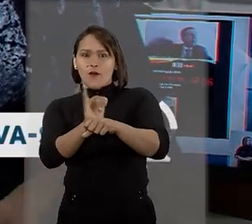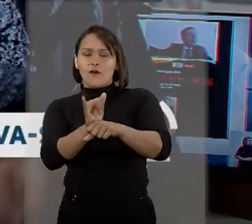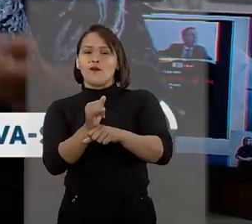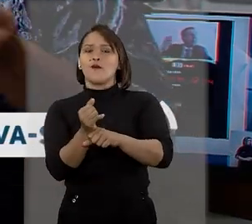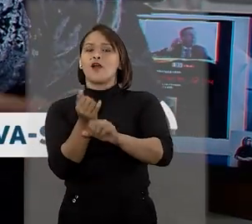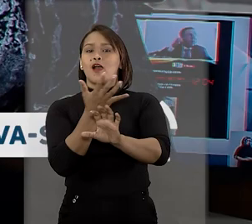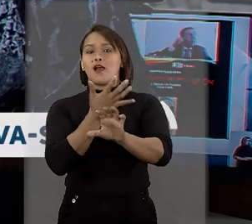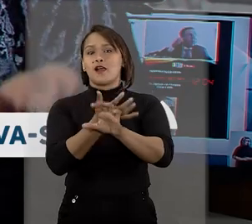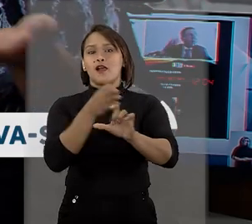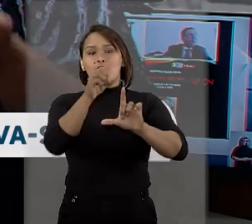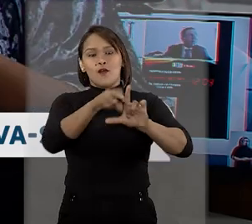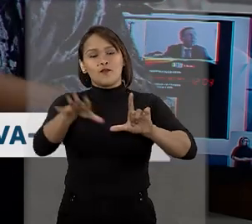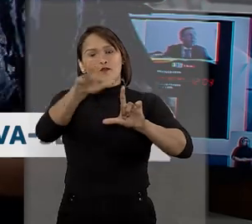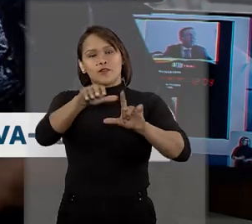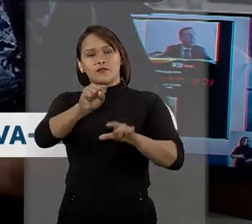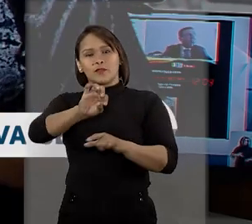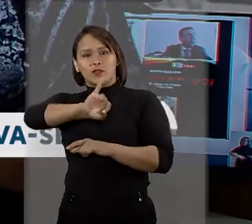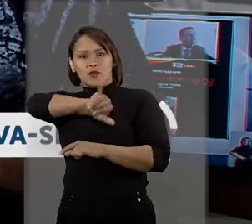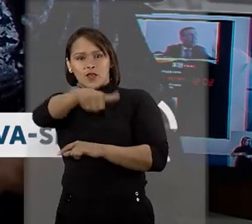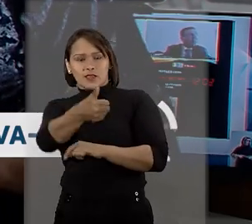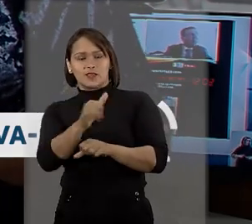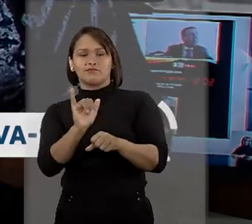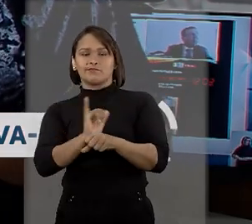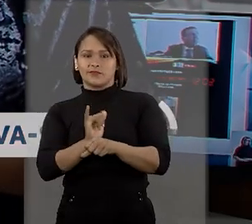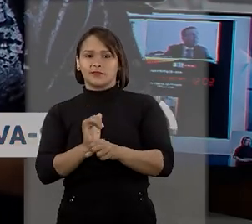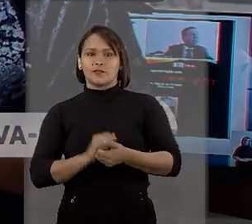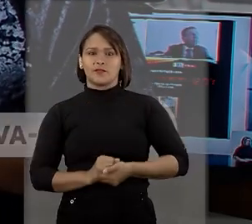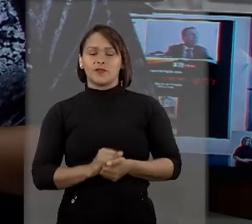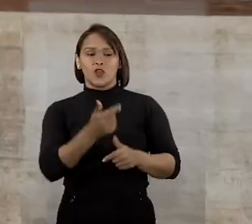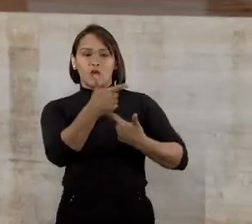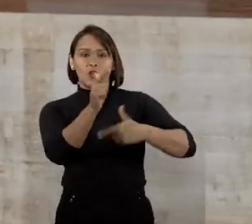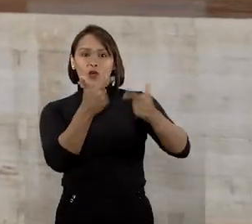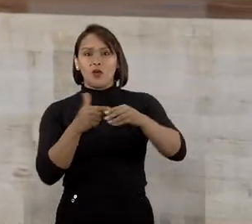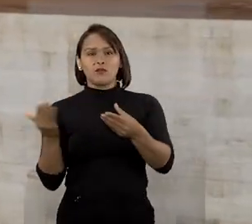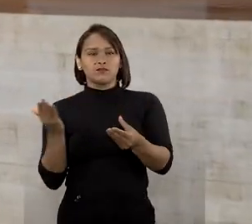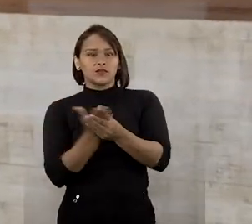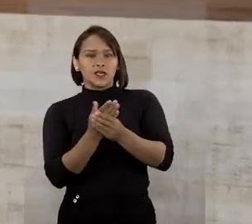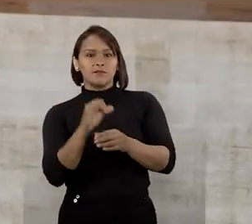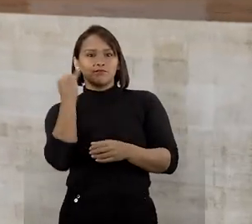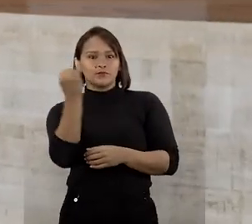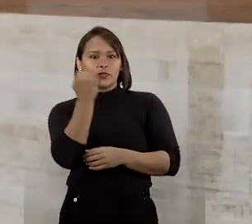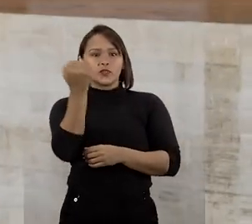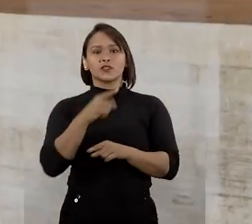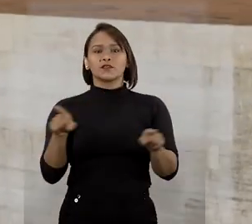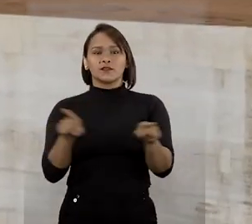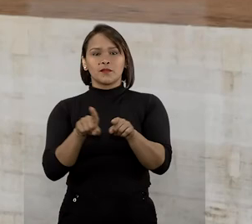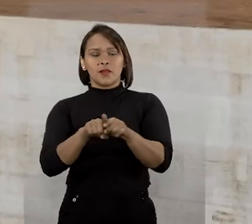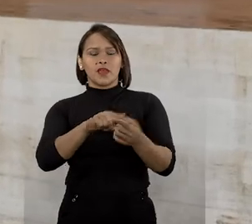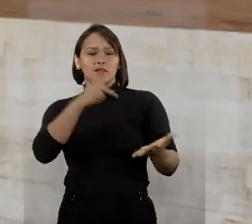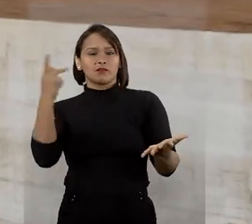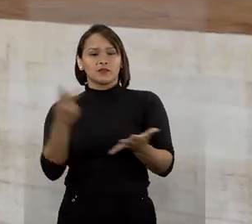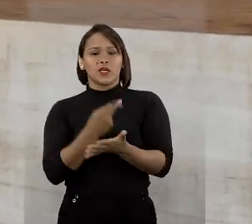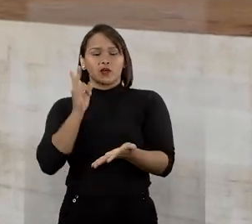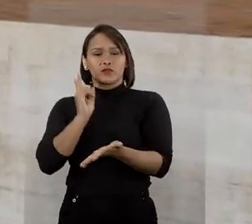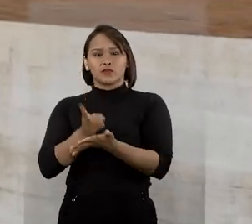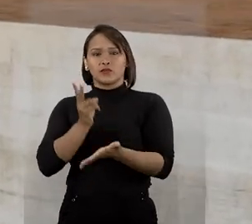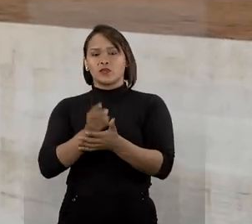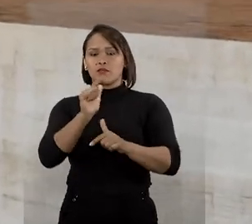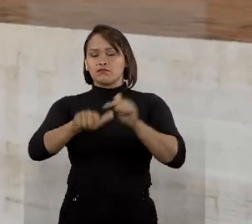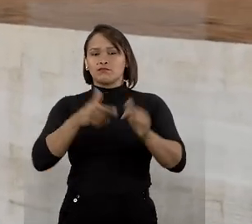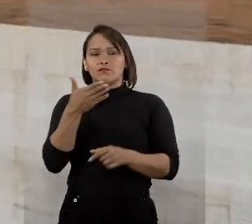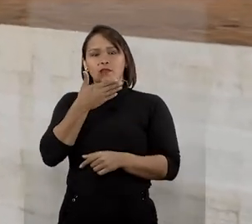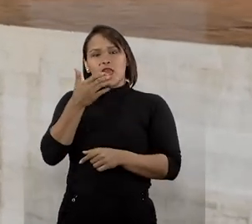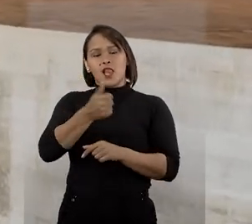julgamentos ao vivo pelo canal do STJ no YouTube. Outras medidas importantes foram implementadas para a